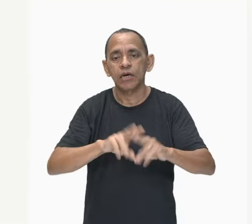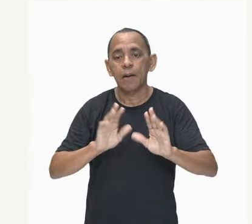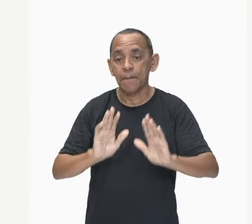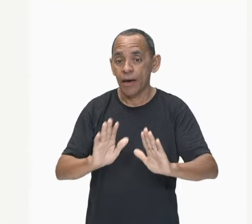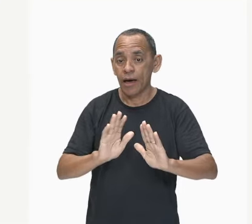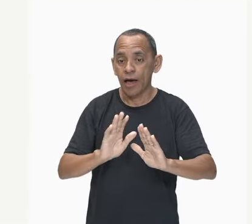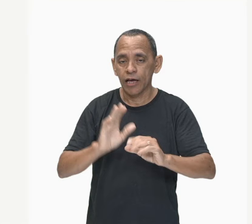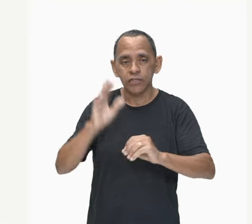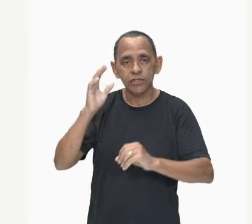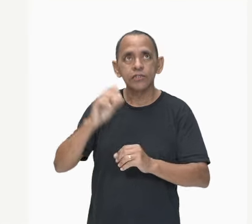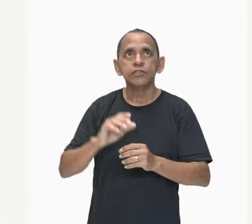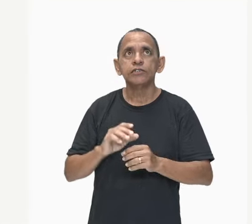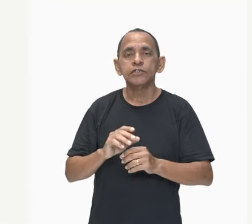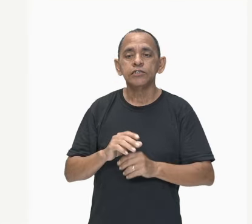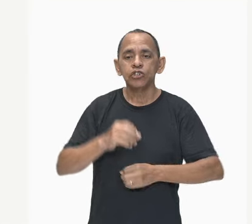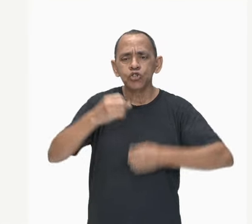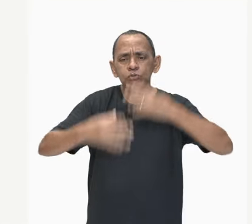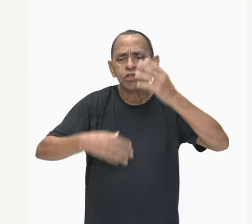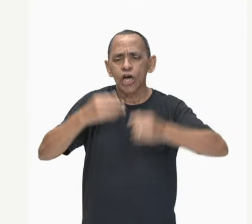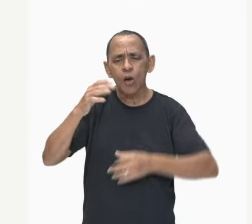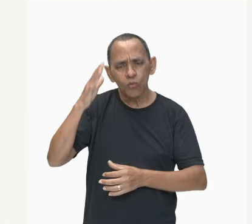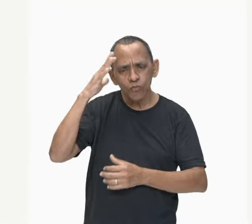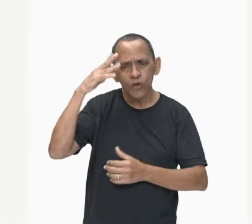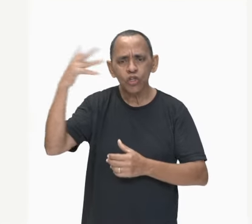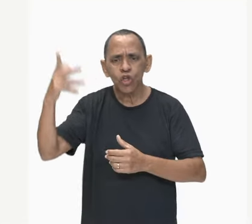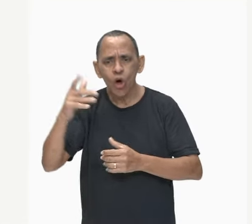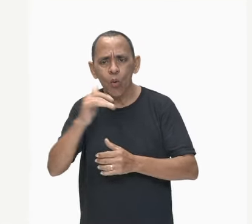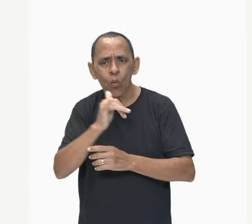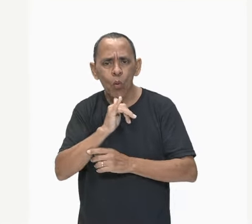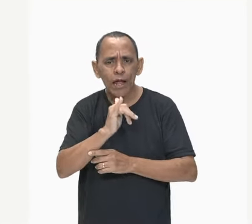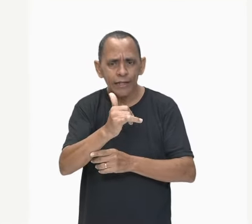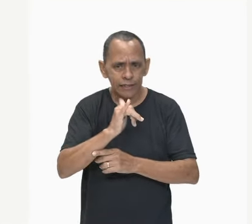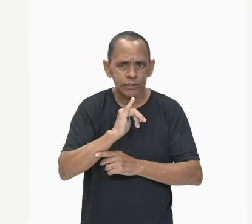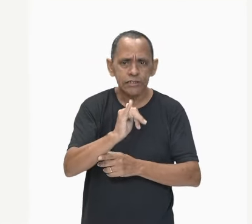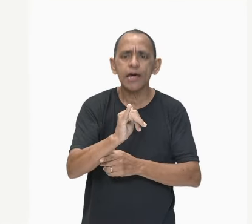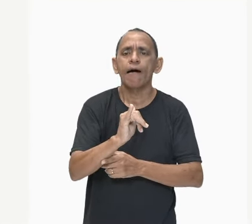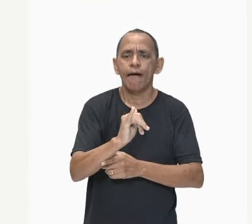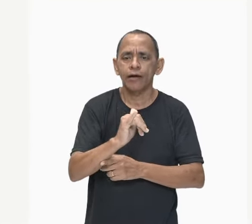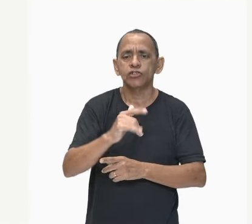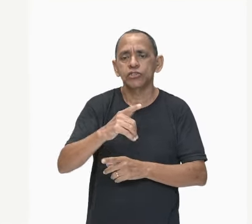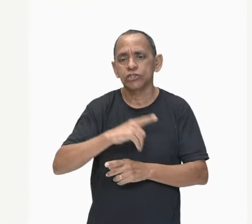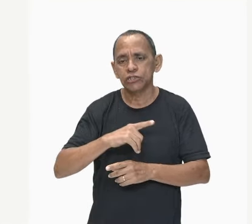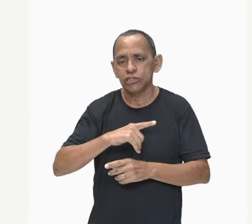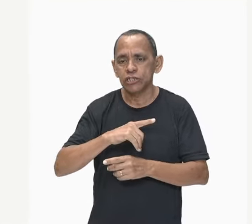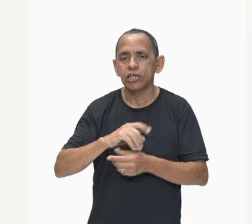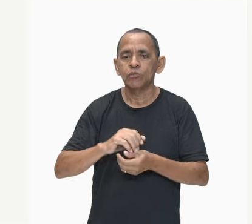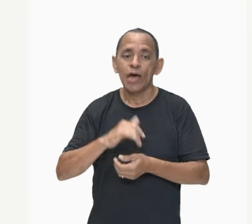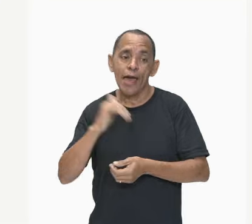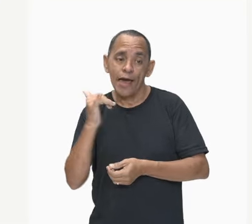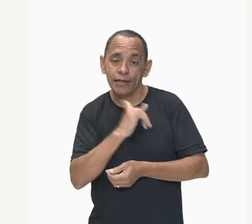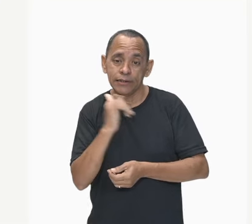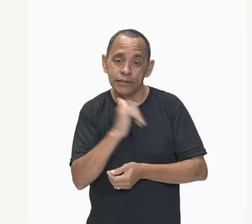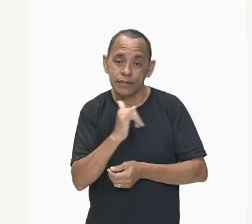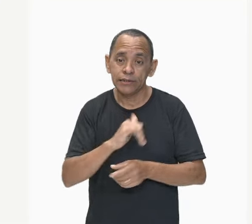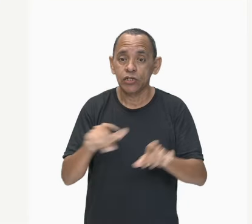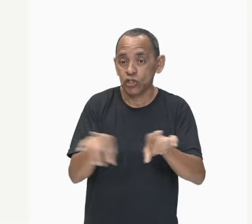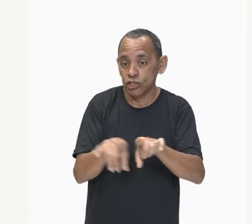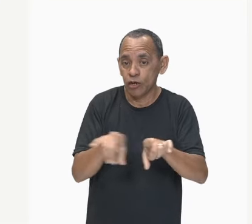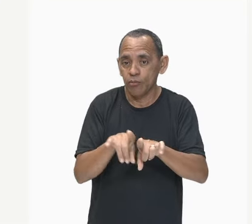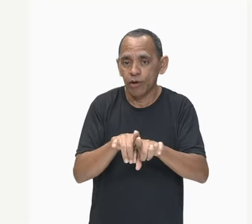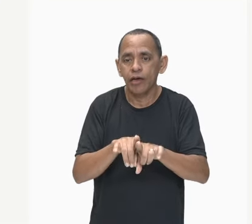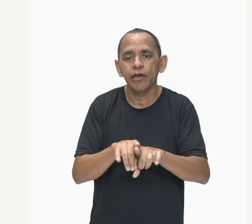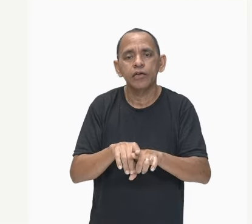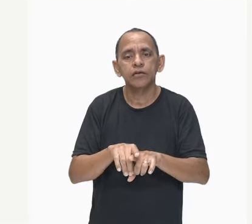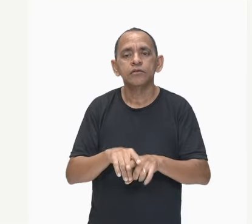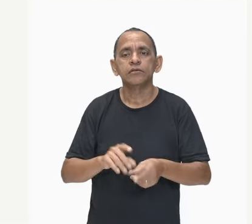fenômenos da eletricidade, dos fenômenos que temos aí da eletrização, eu vou simplesmente